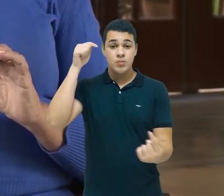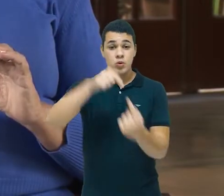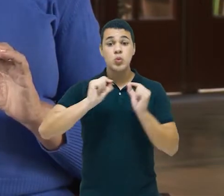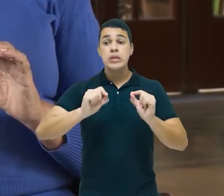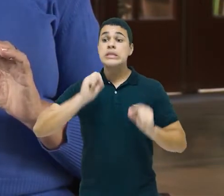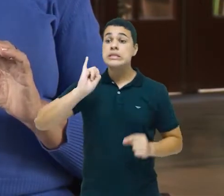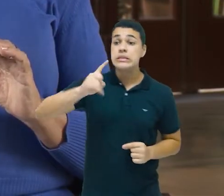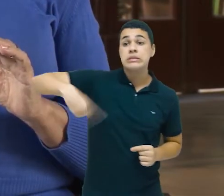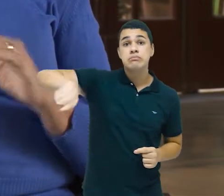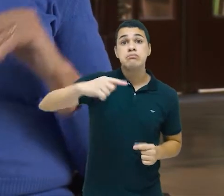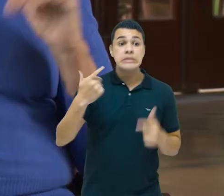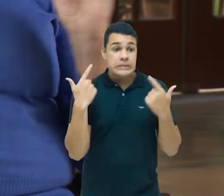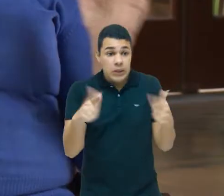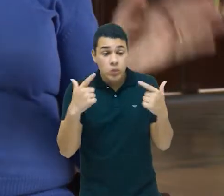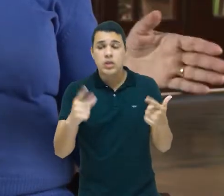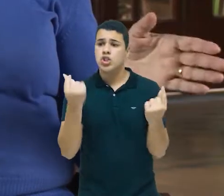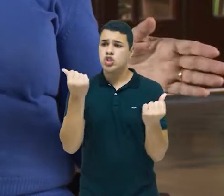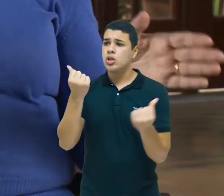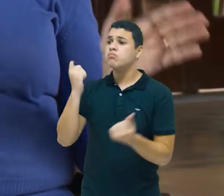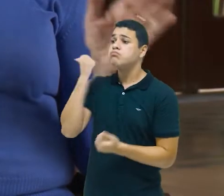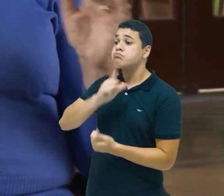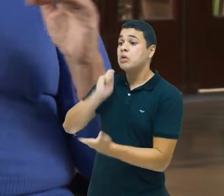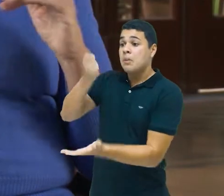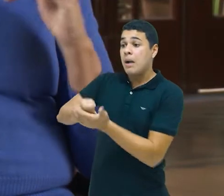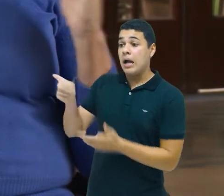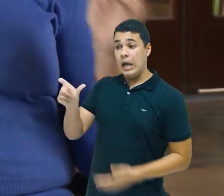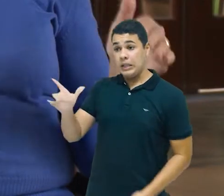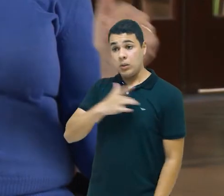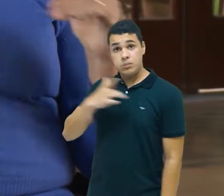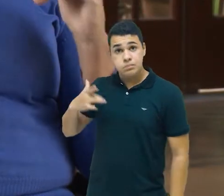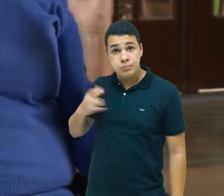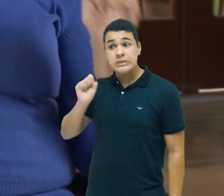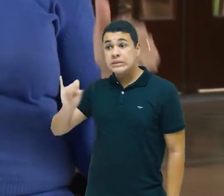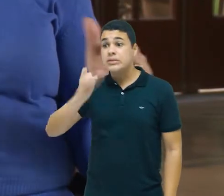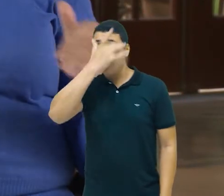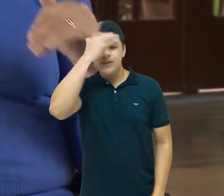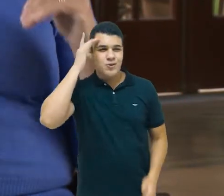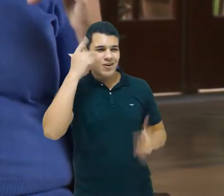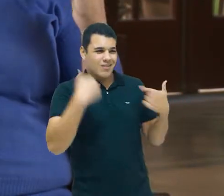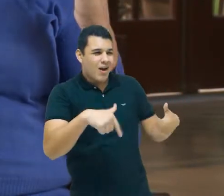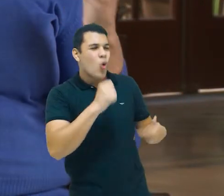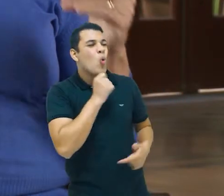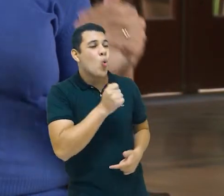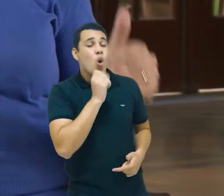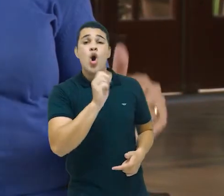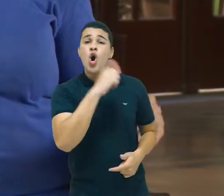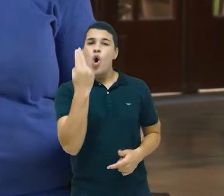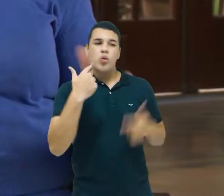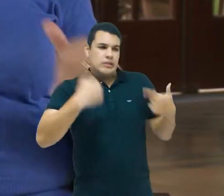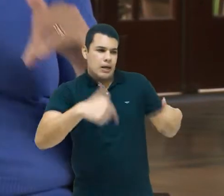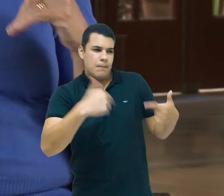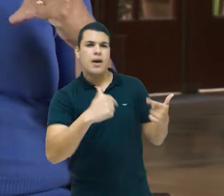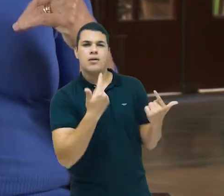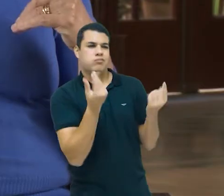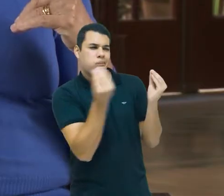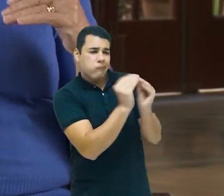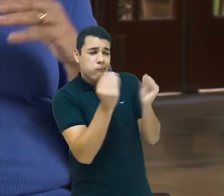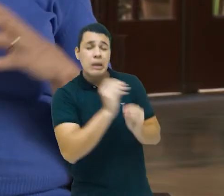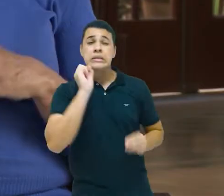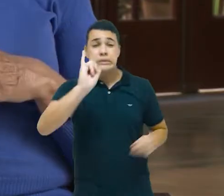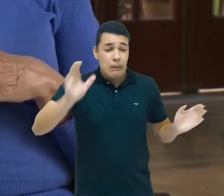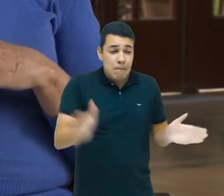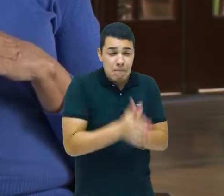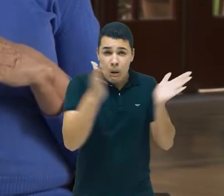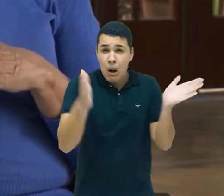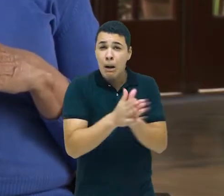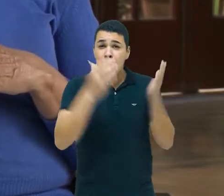não tinha medicina previdenciária, quem não era trabalhador, era trabalhador informal, era miserável, era muito pobre,